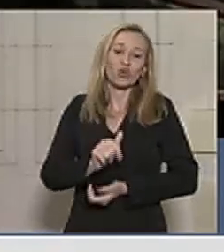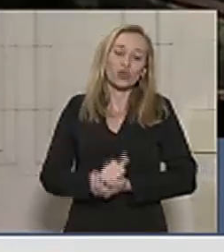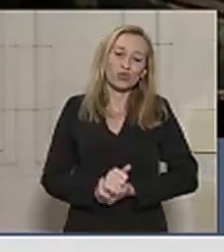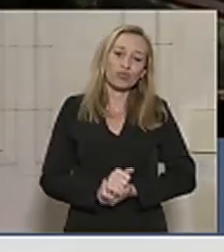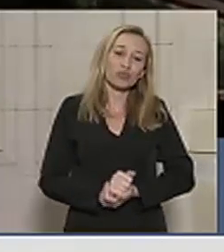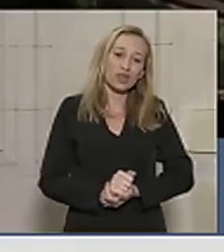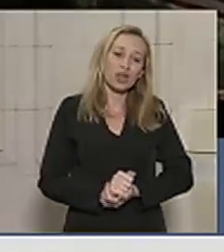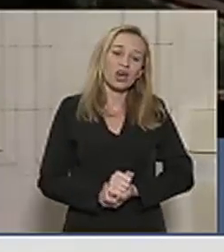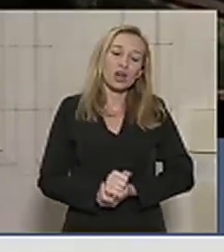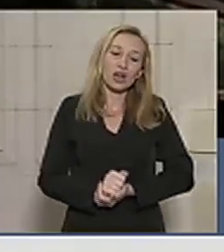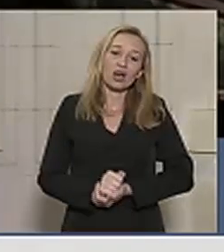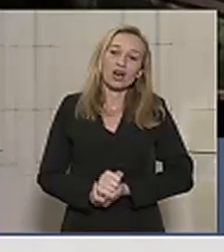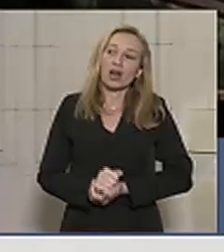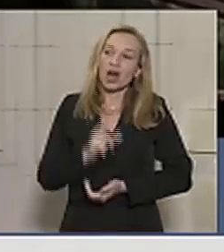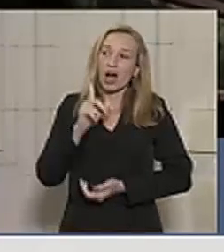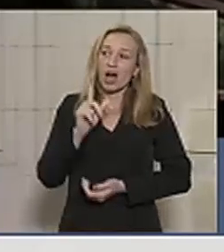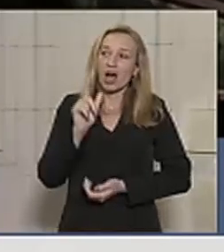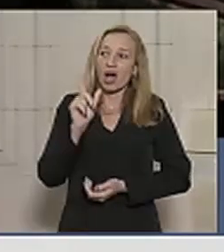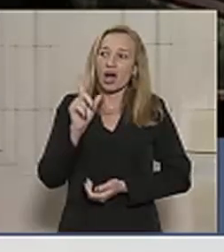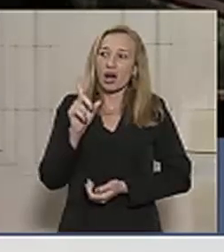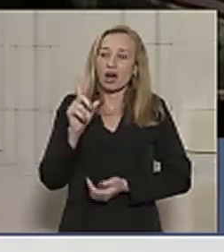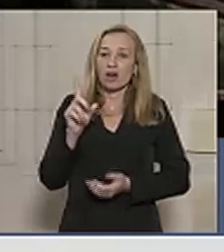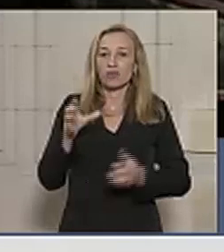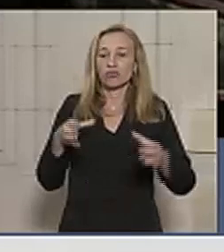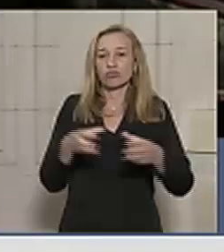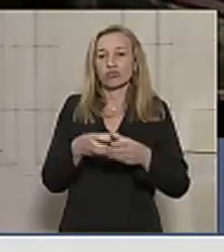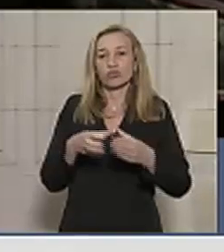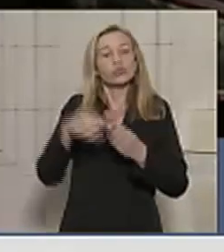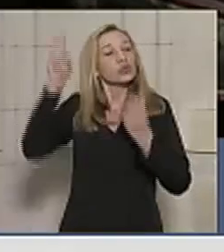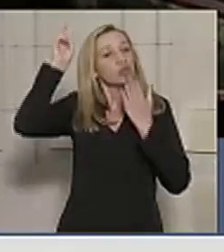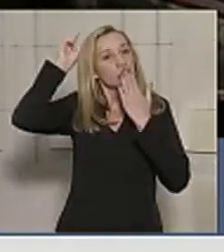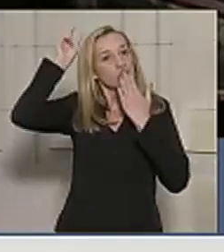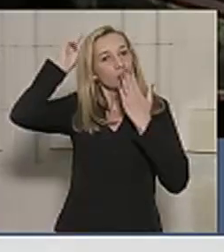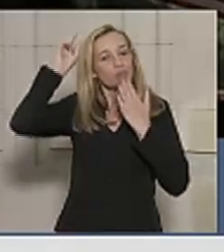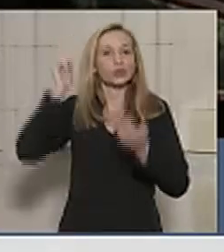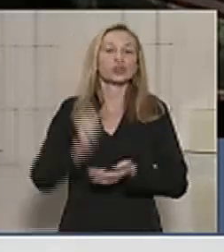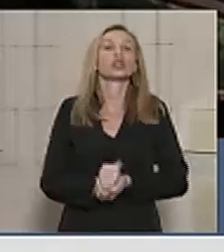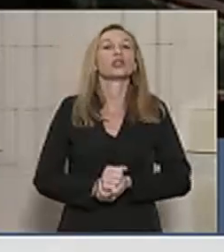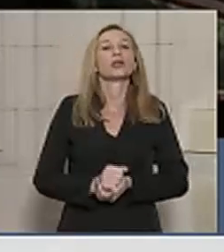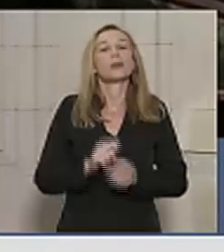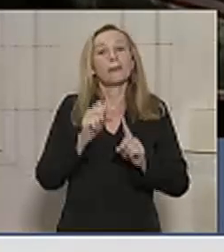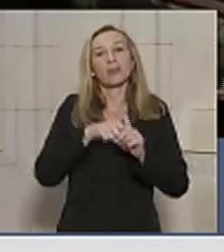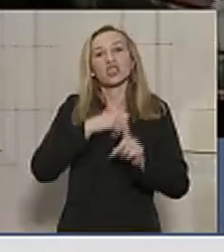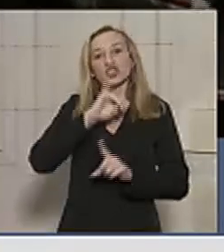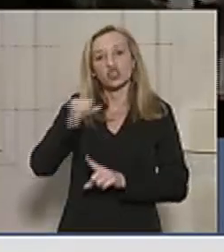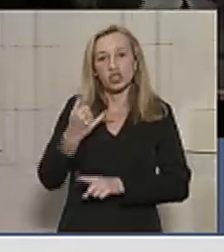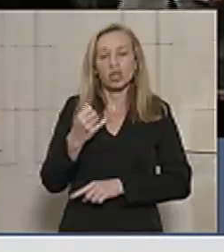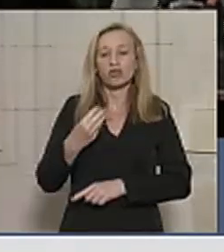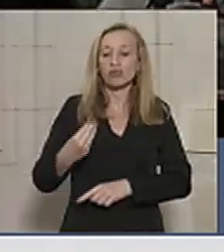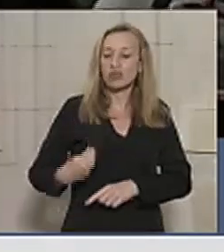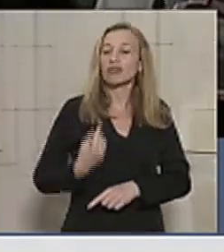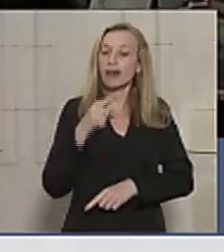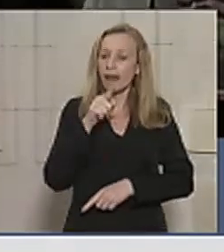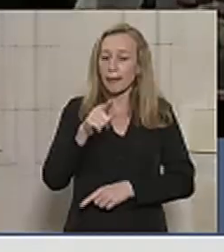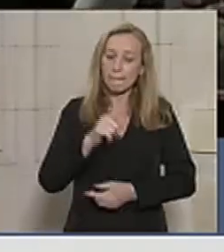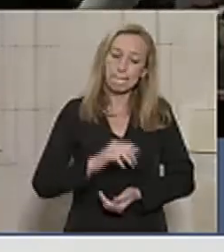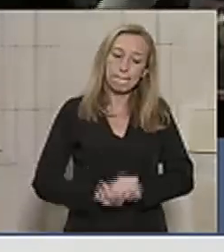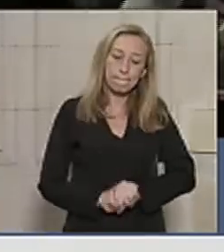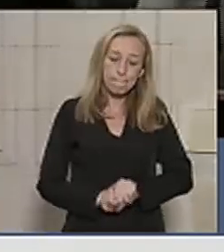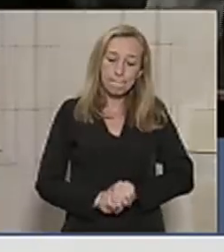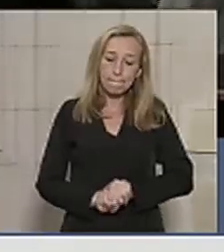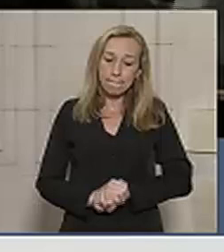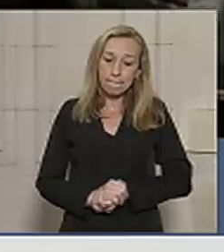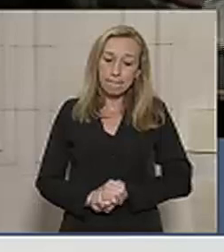Maracanã. Em janeiro, eu estive na aldeia Maracanã, no que